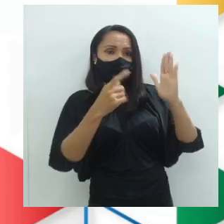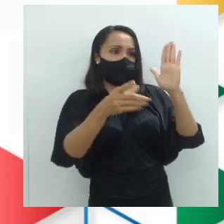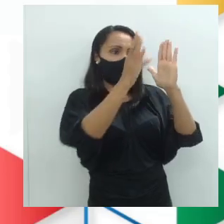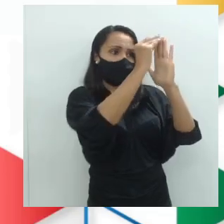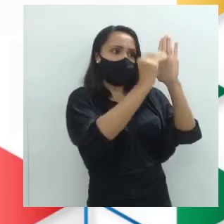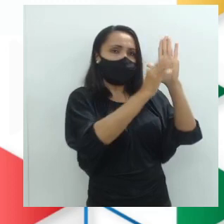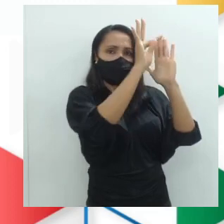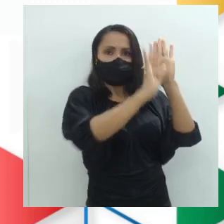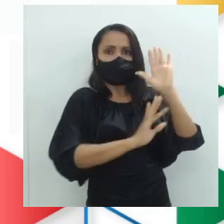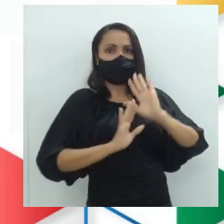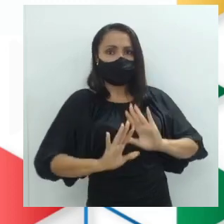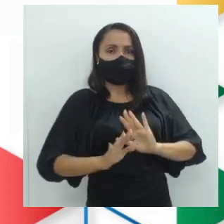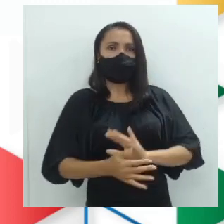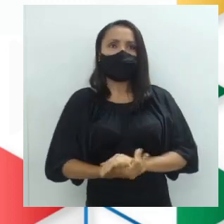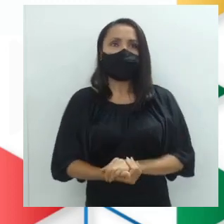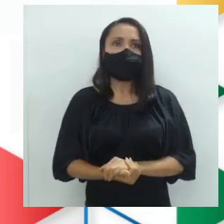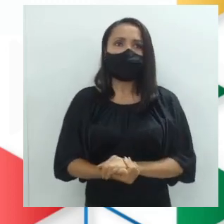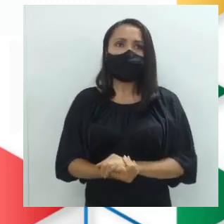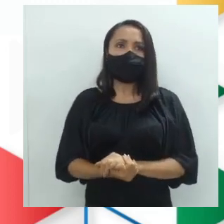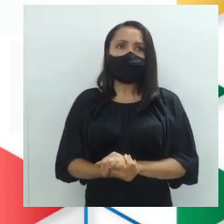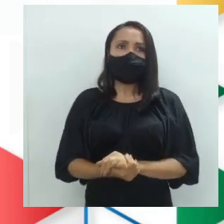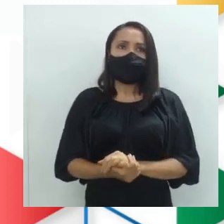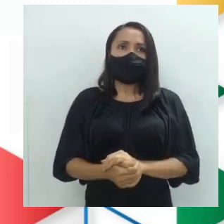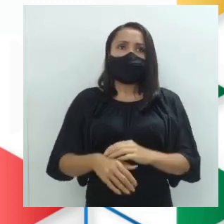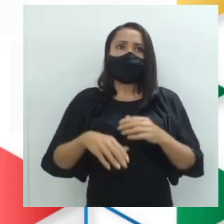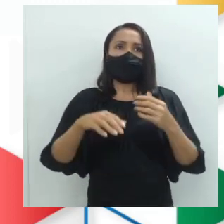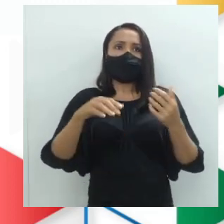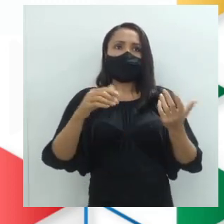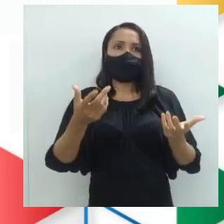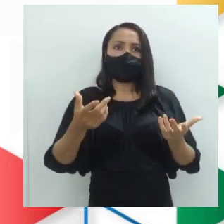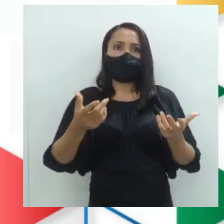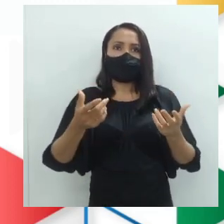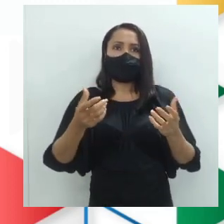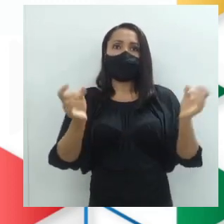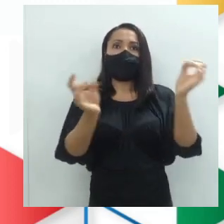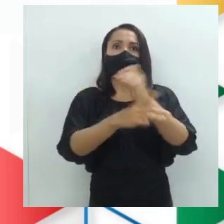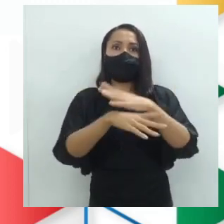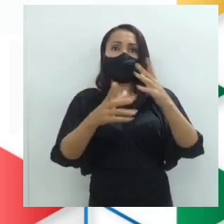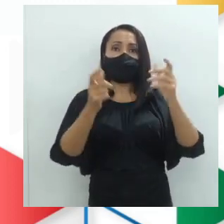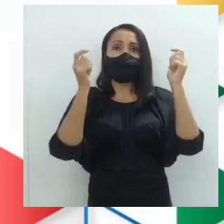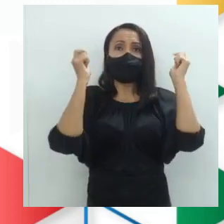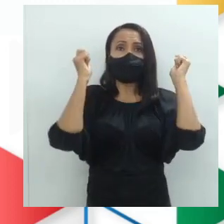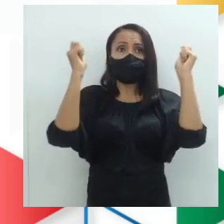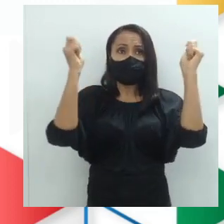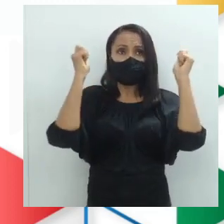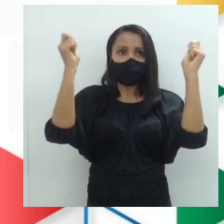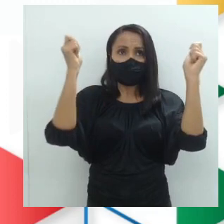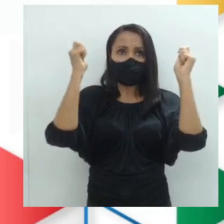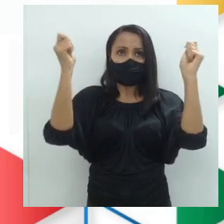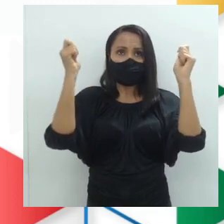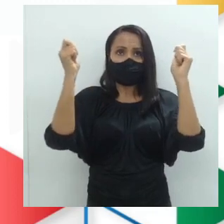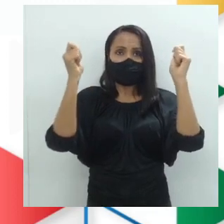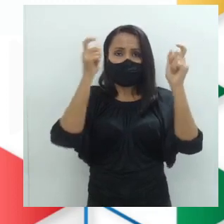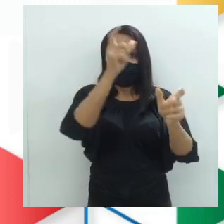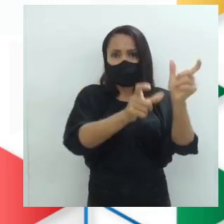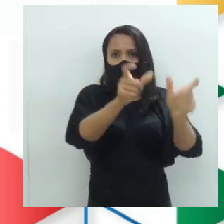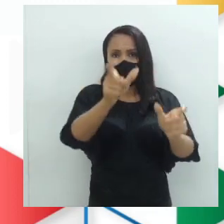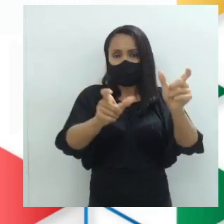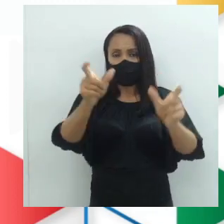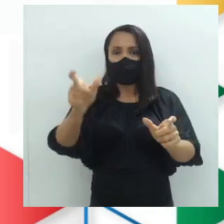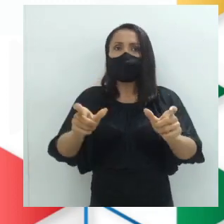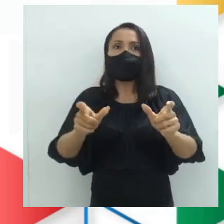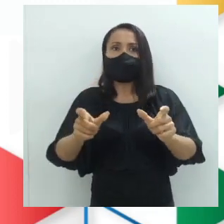um outro. Nós temos aqui ativistas radicais acabaram com a manifestação. Veja, ativistas